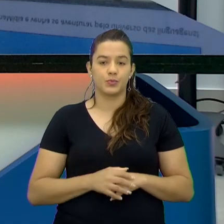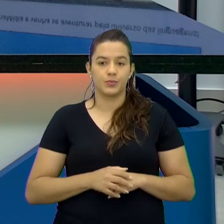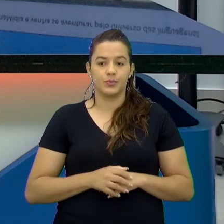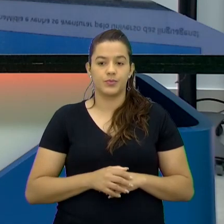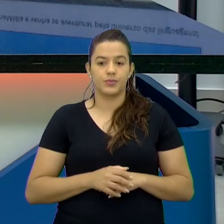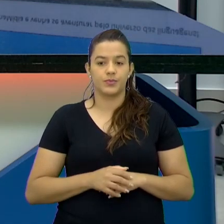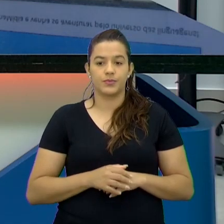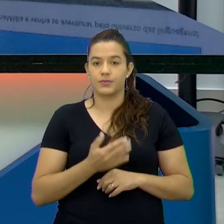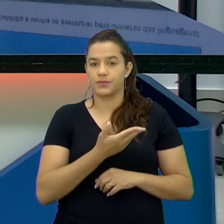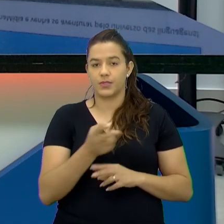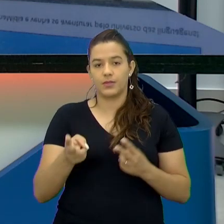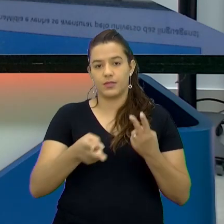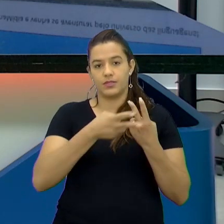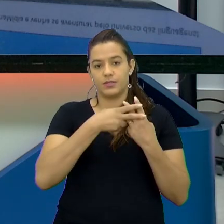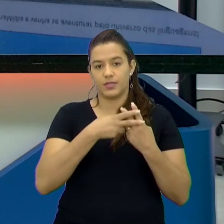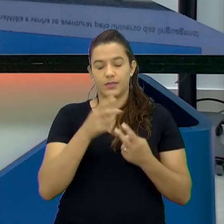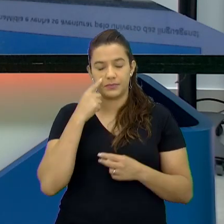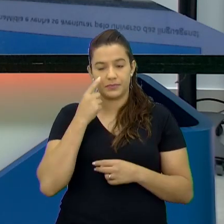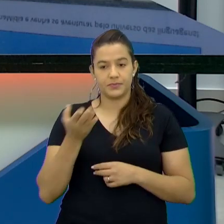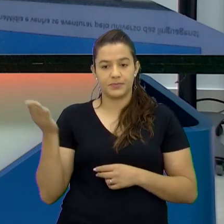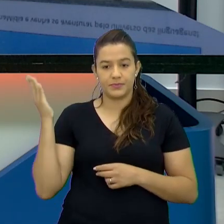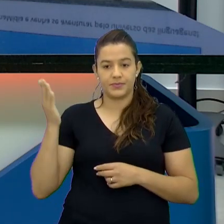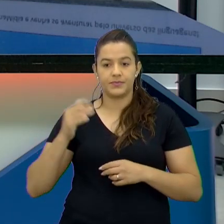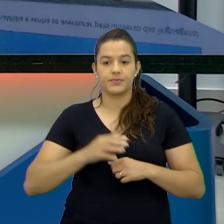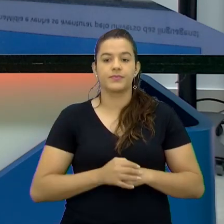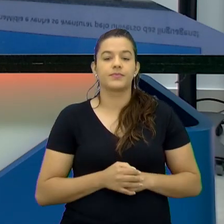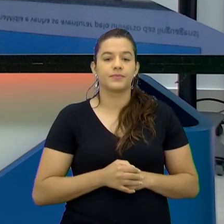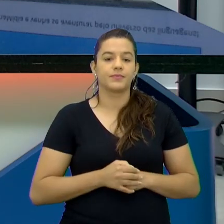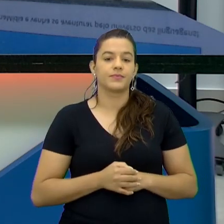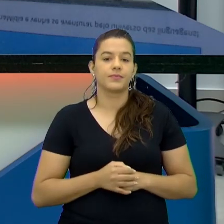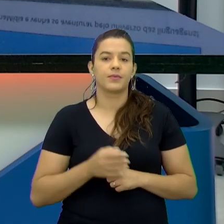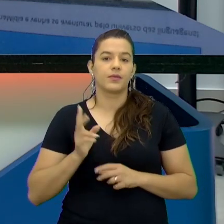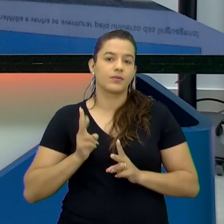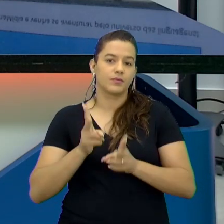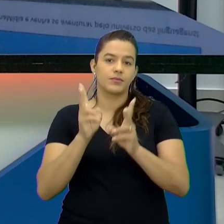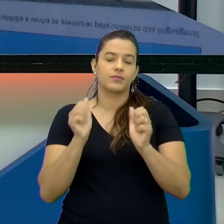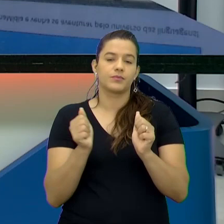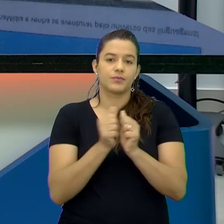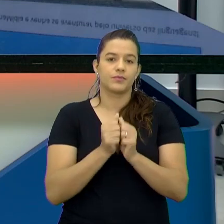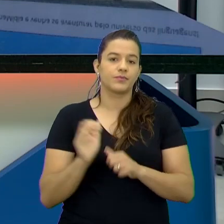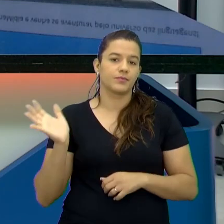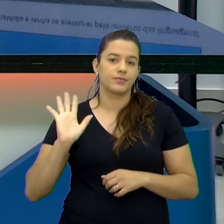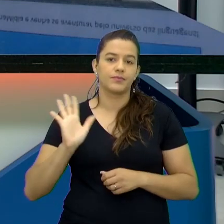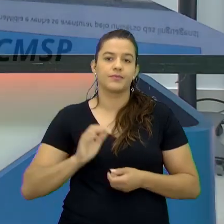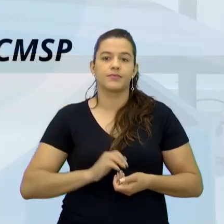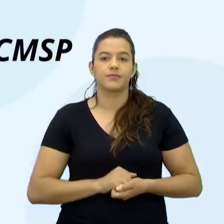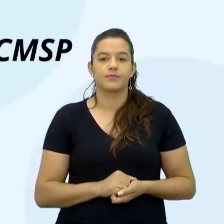Se liga na mídia É isso liga na mídia gente É isso aí Tchau pessoal Tchau tchau